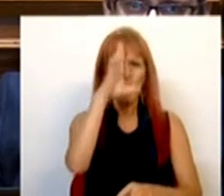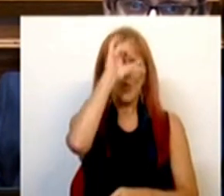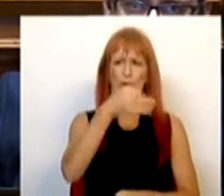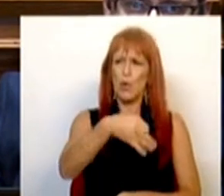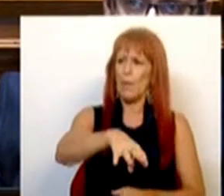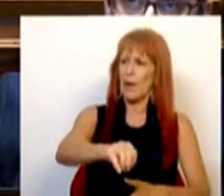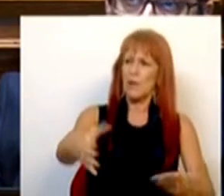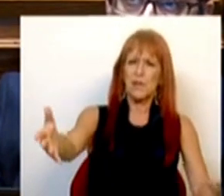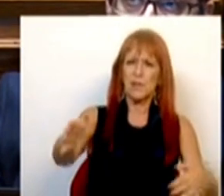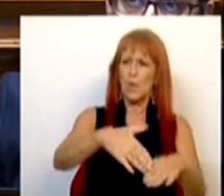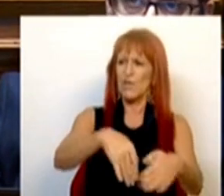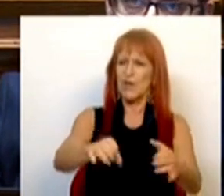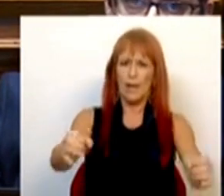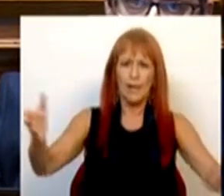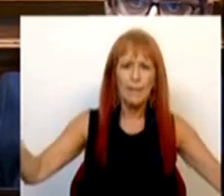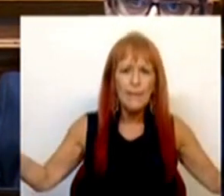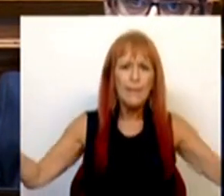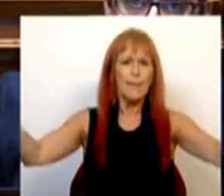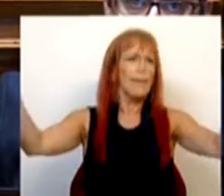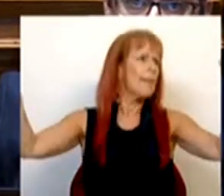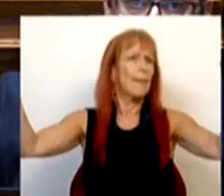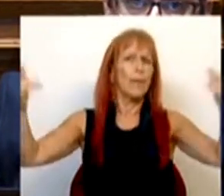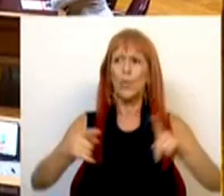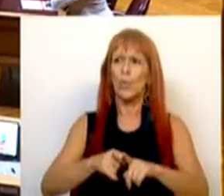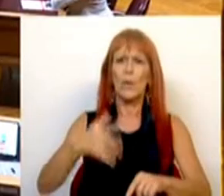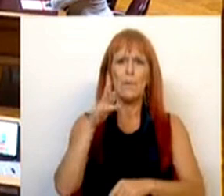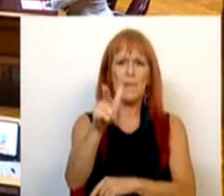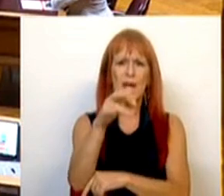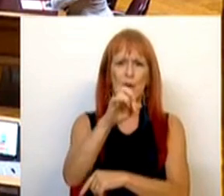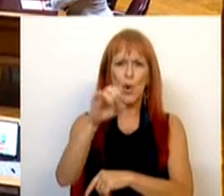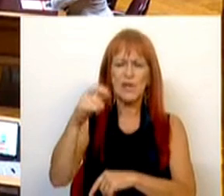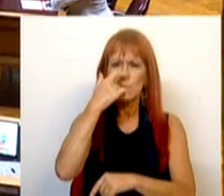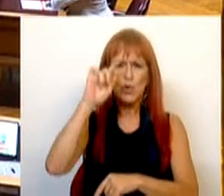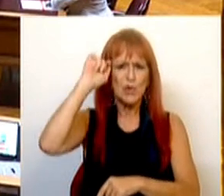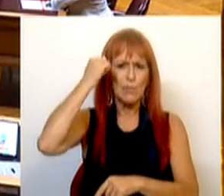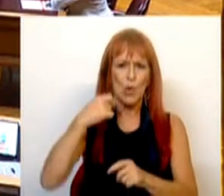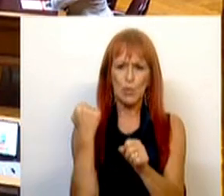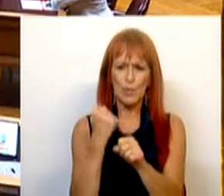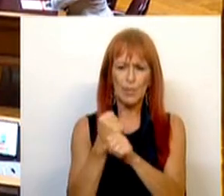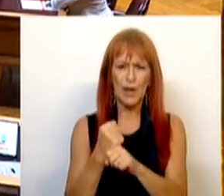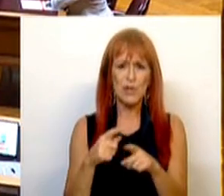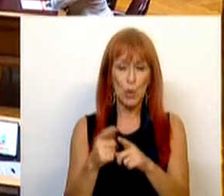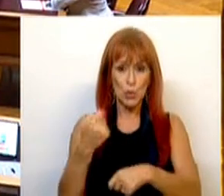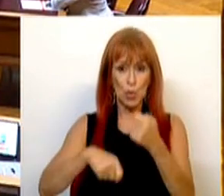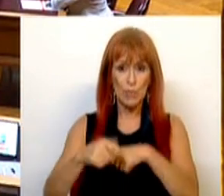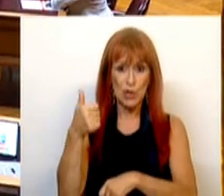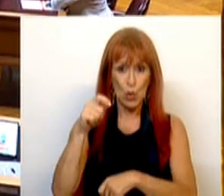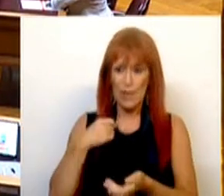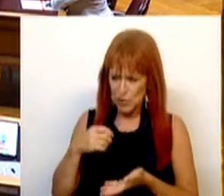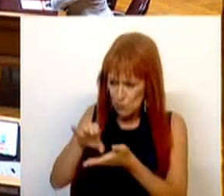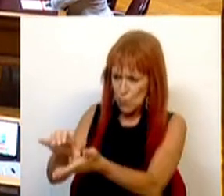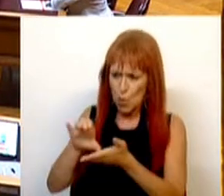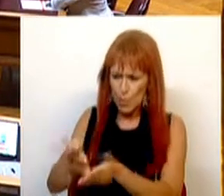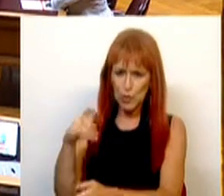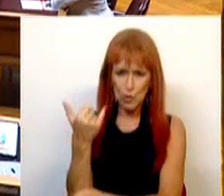PS não fez nada. Então, os mais de 1.800 usados do papel comercial do BES que foram imunizados em